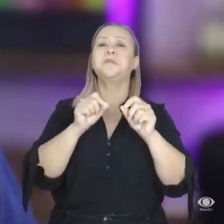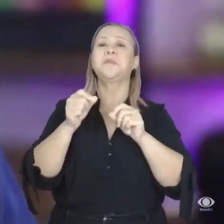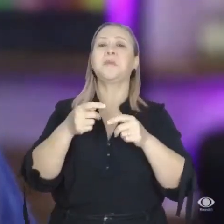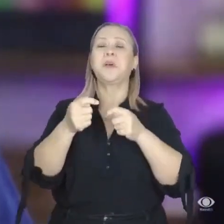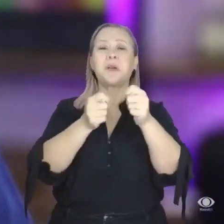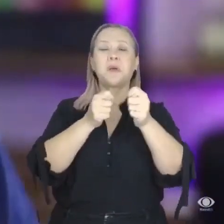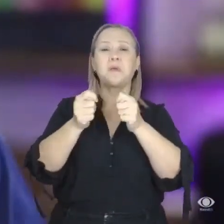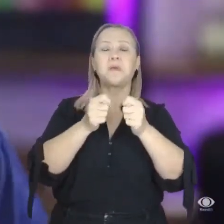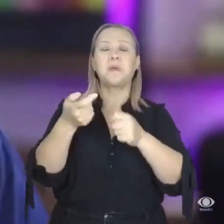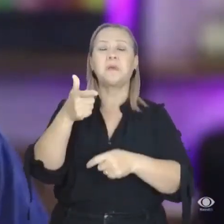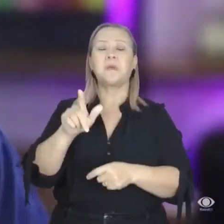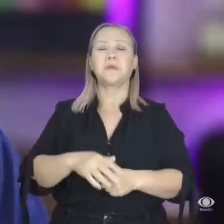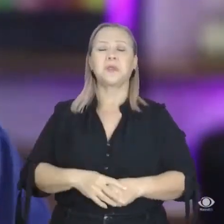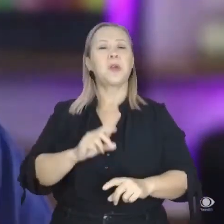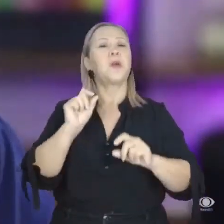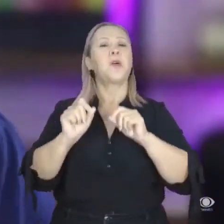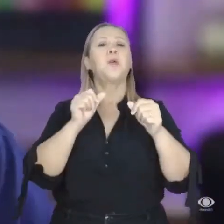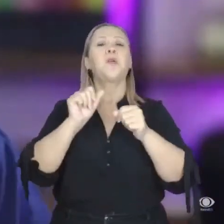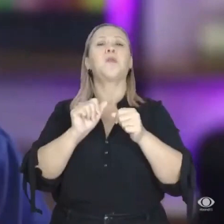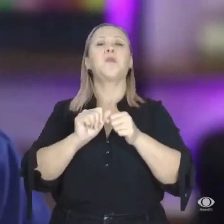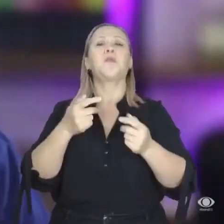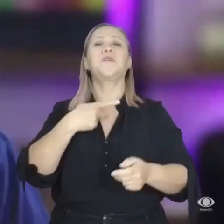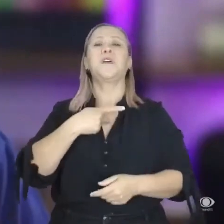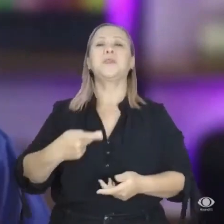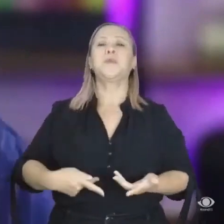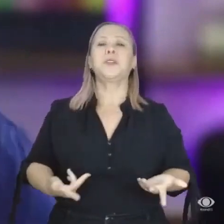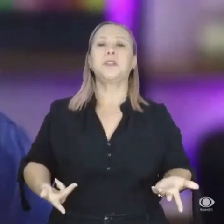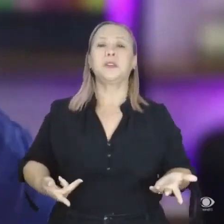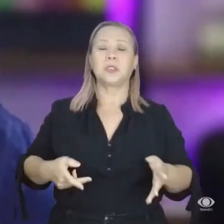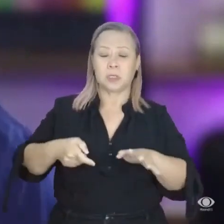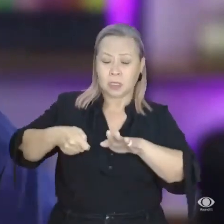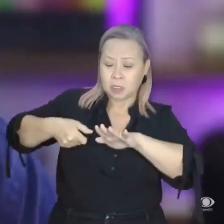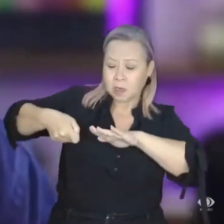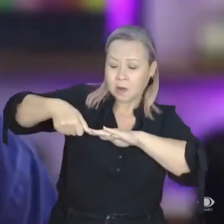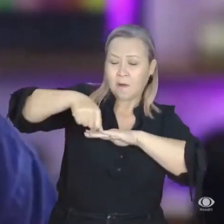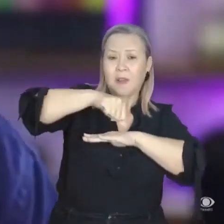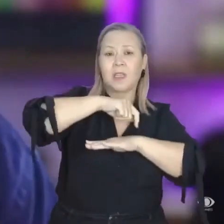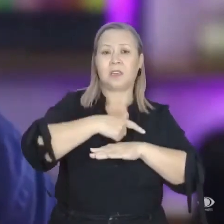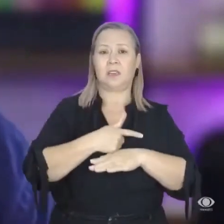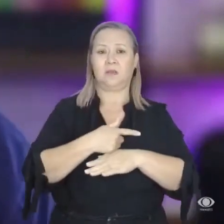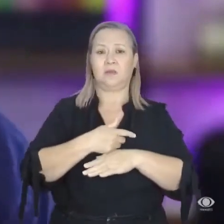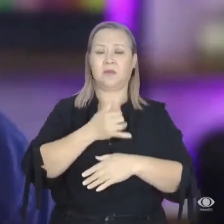Fake news! Fake news! Fake news! Contando sete ou oito mentiras por dia!